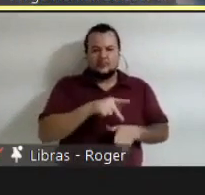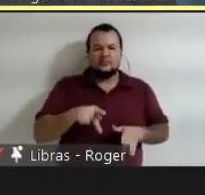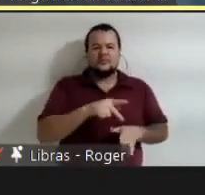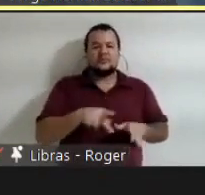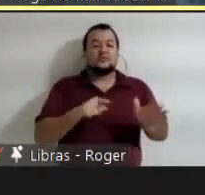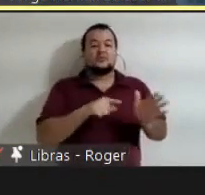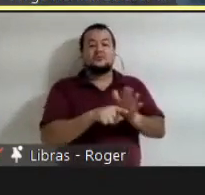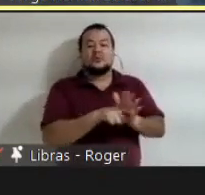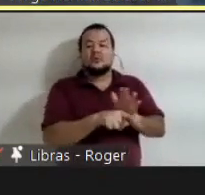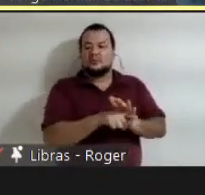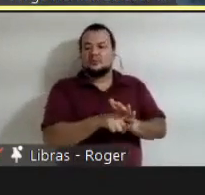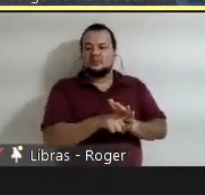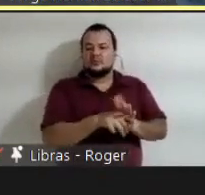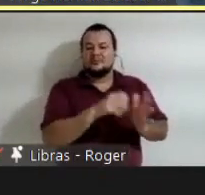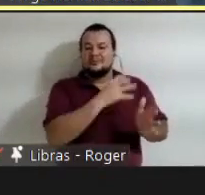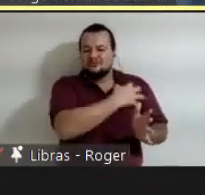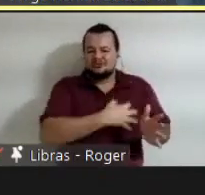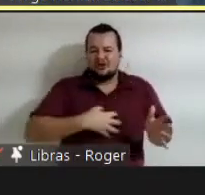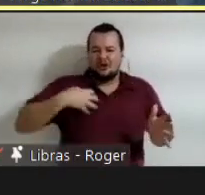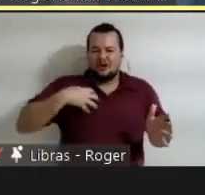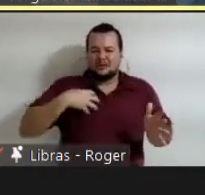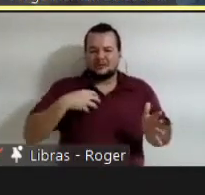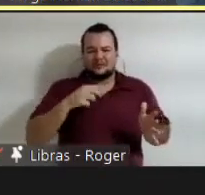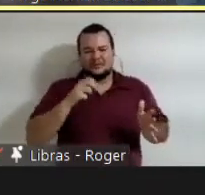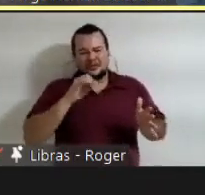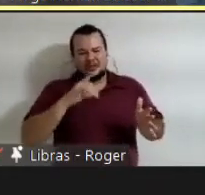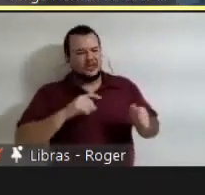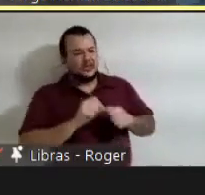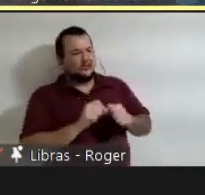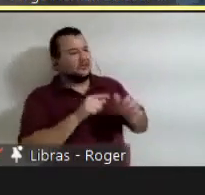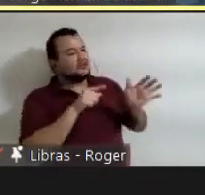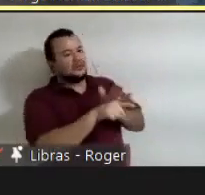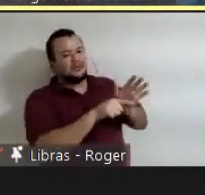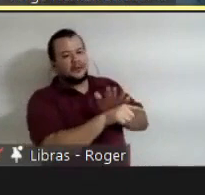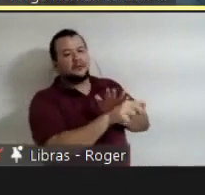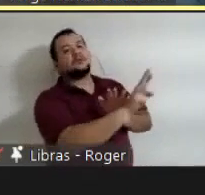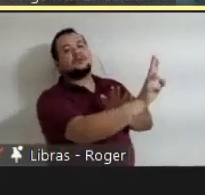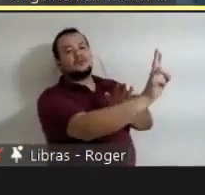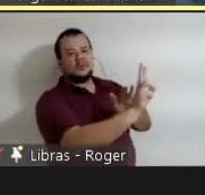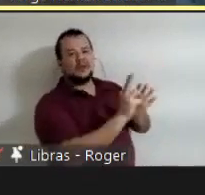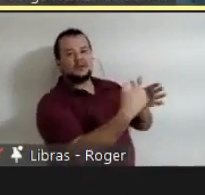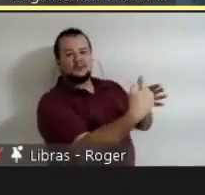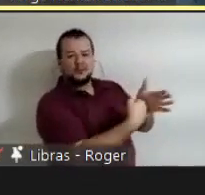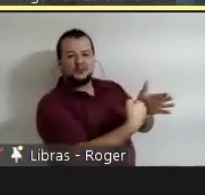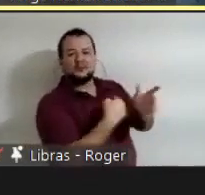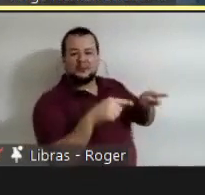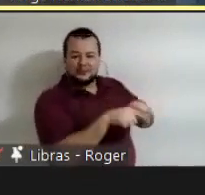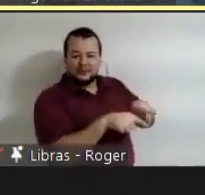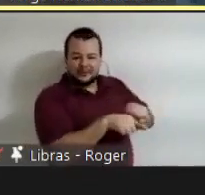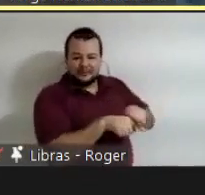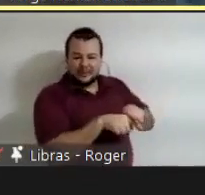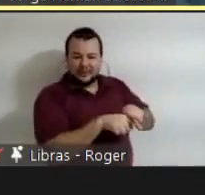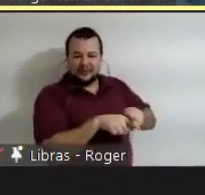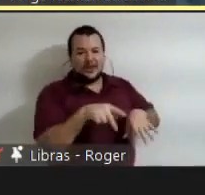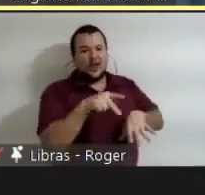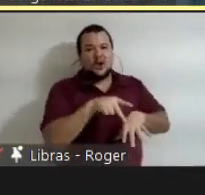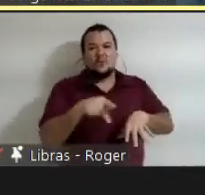responde com outra nova pergunta um professor que nunca responde que só pergunta mais